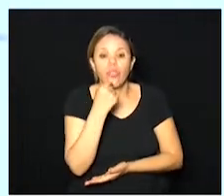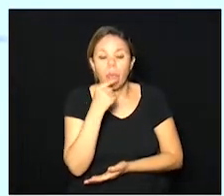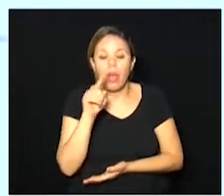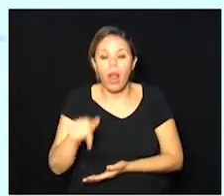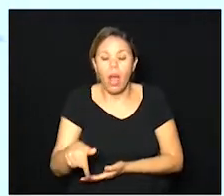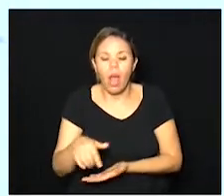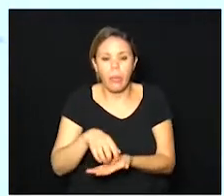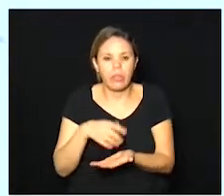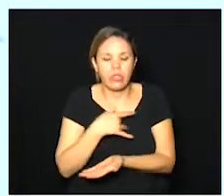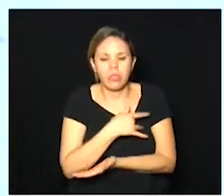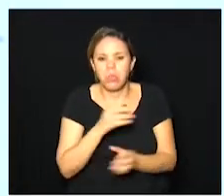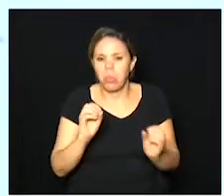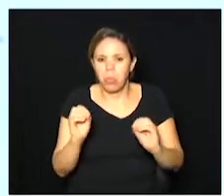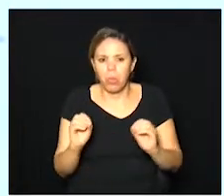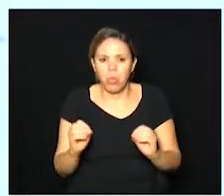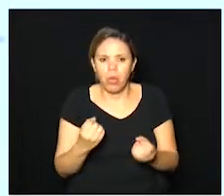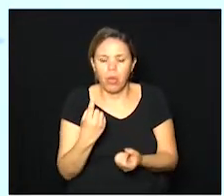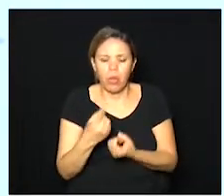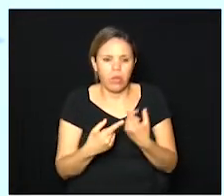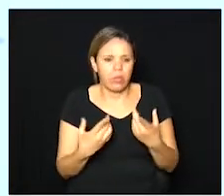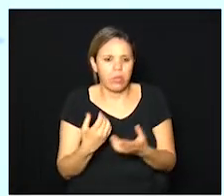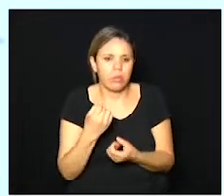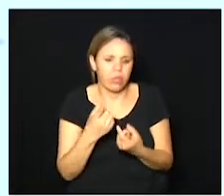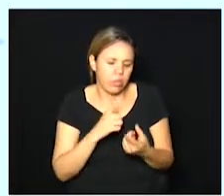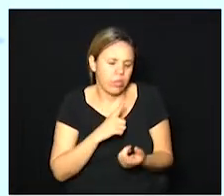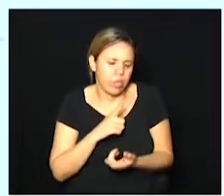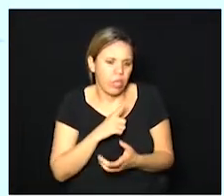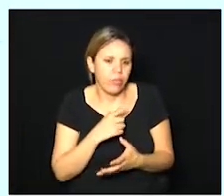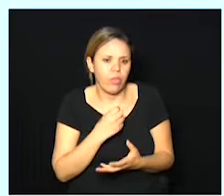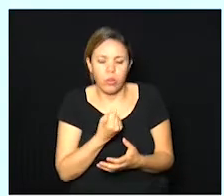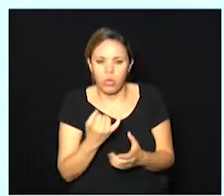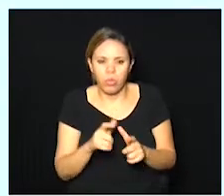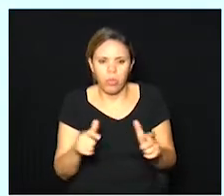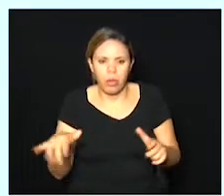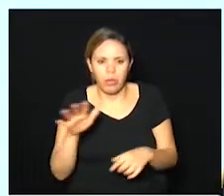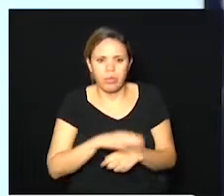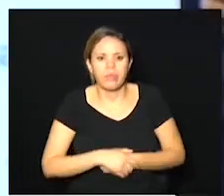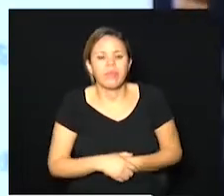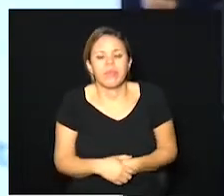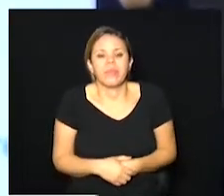de saúde que não teve nenhum caso e alguns centros de saúde que teve um número maior de casos